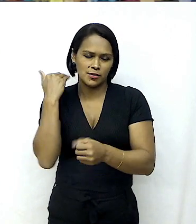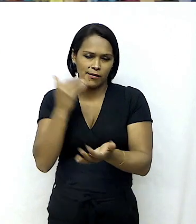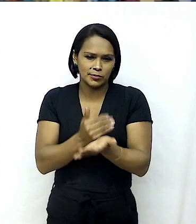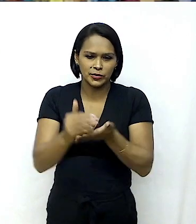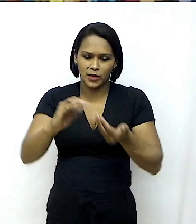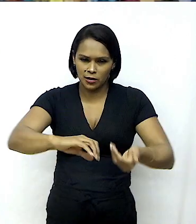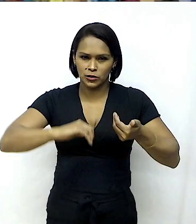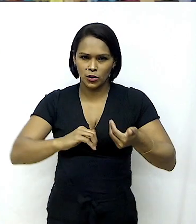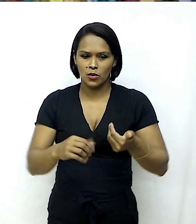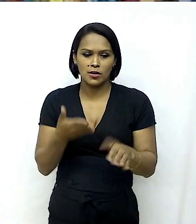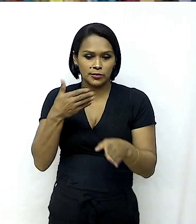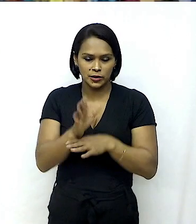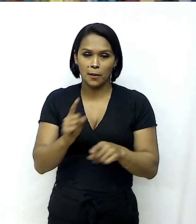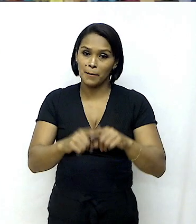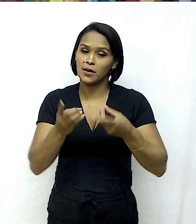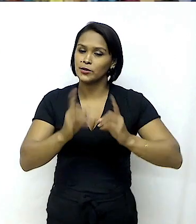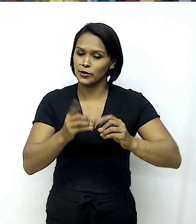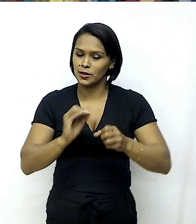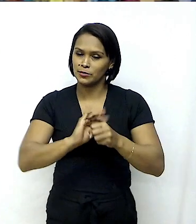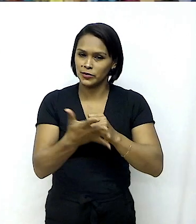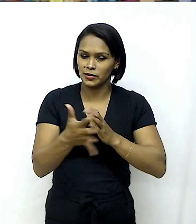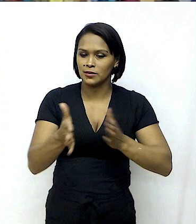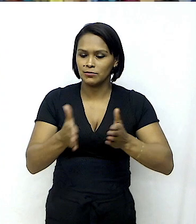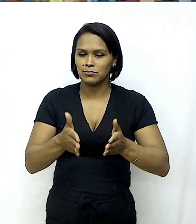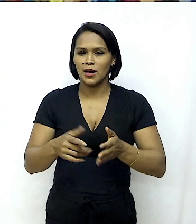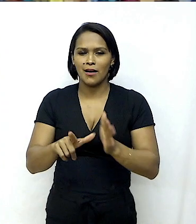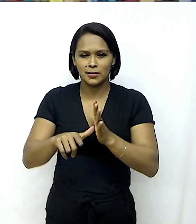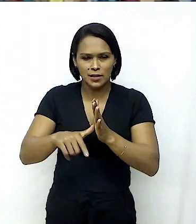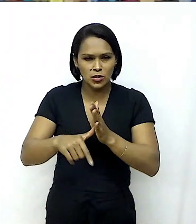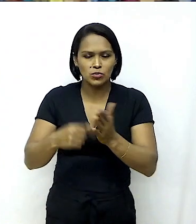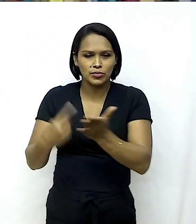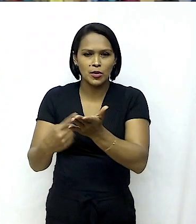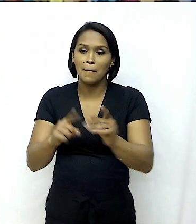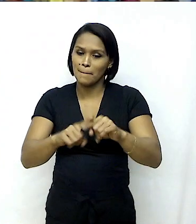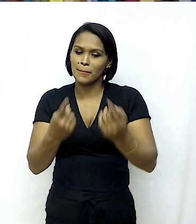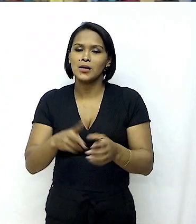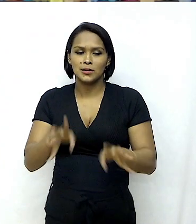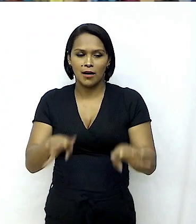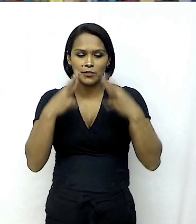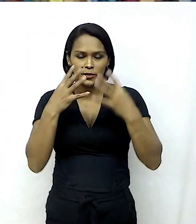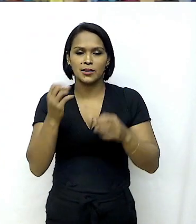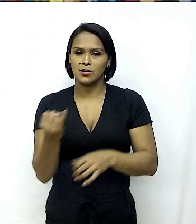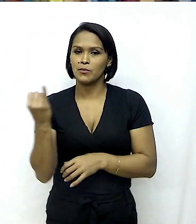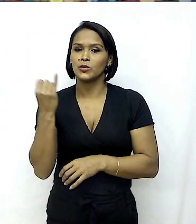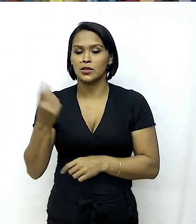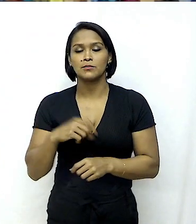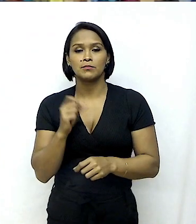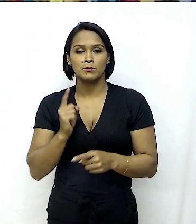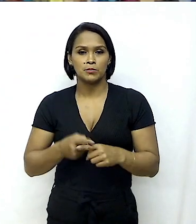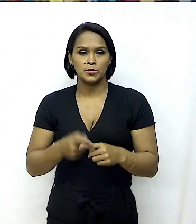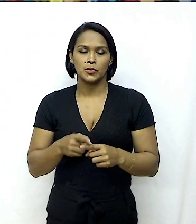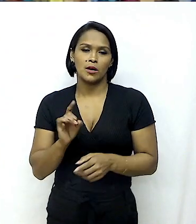Congresso, mas realmente a dinâmica da pandemia atrasou, mas está recebendo nossa atenção prioritária. Porque, é claro, não